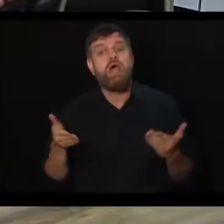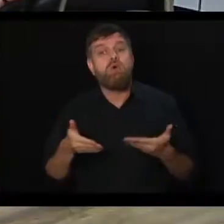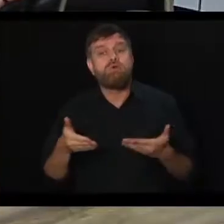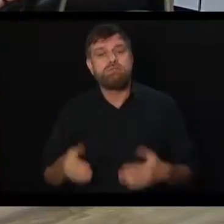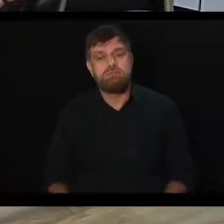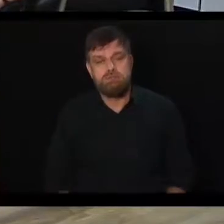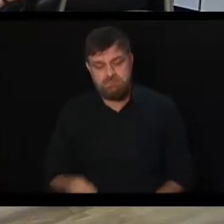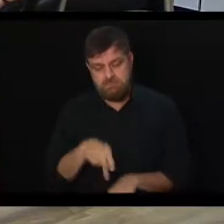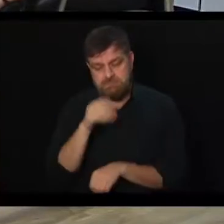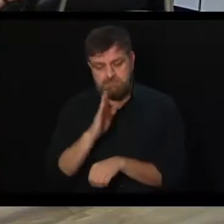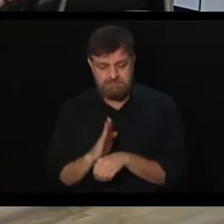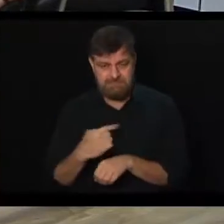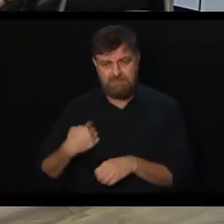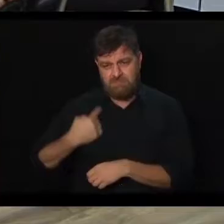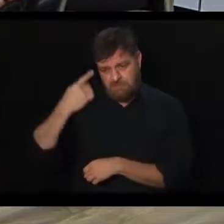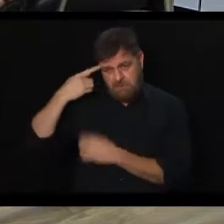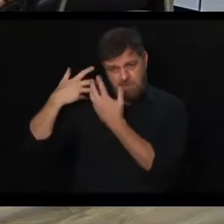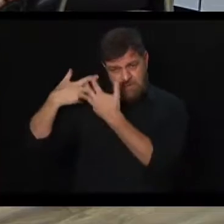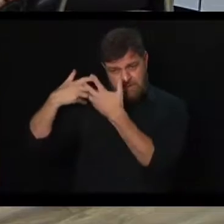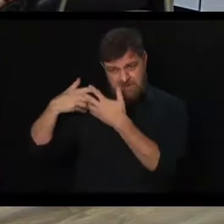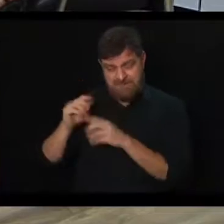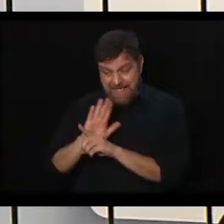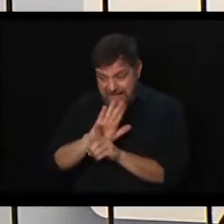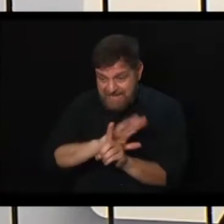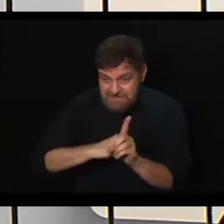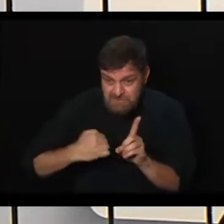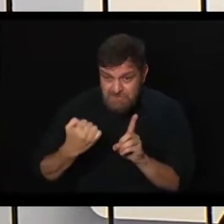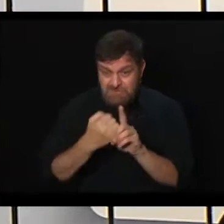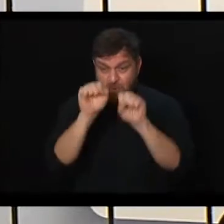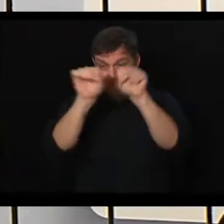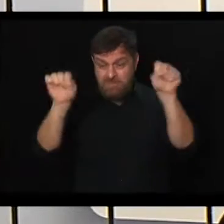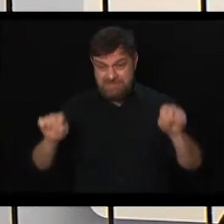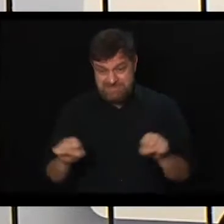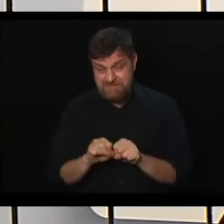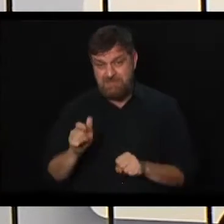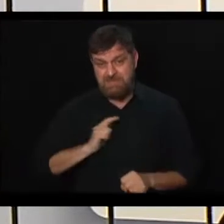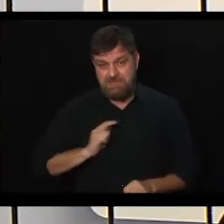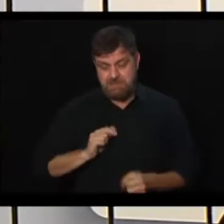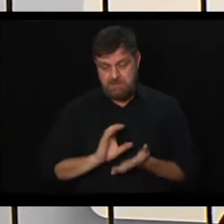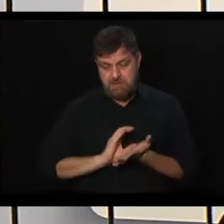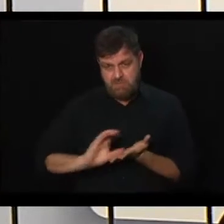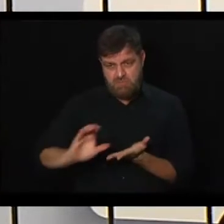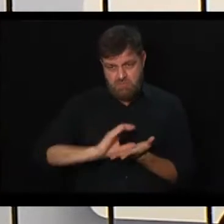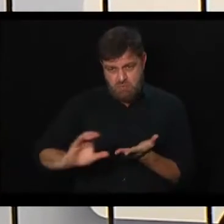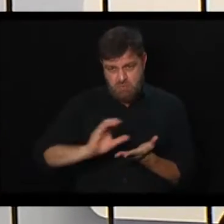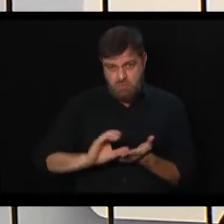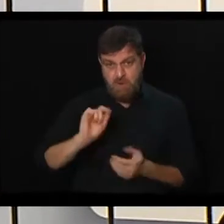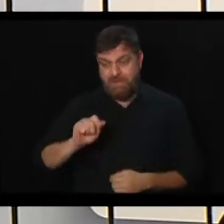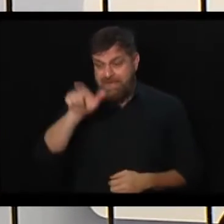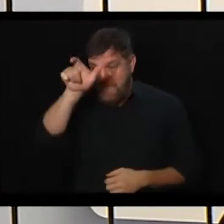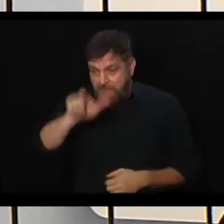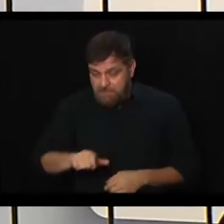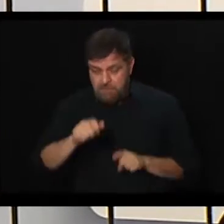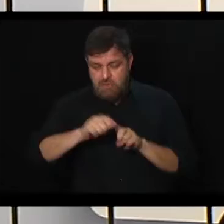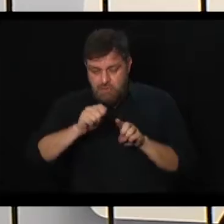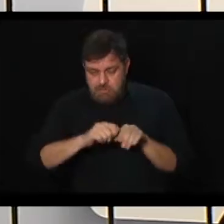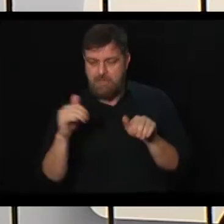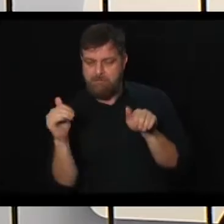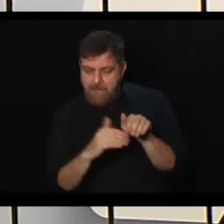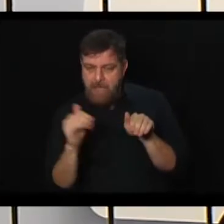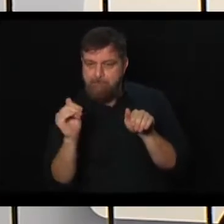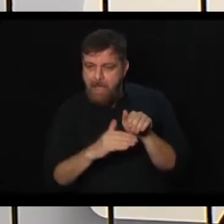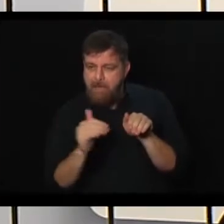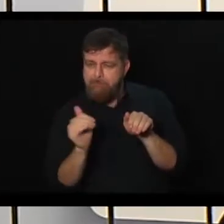verdade, quando a gente pensa, o sistema de Seguridade Social, ele é financiado, não é apenas aquilo que o trabalhador contribui e recebe.